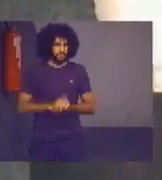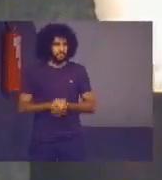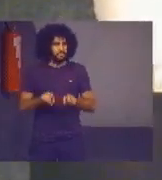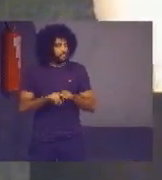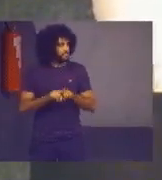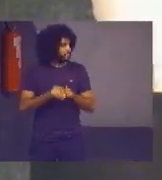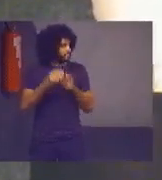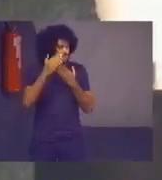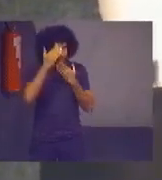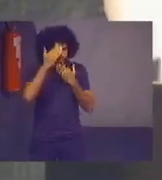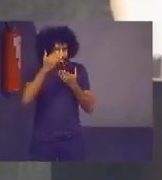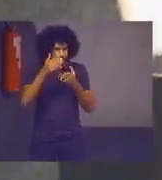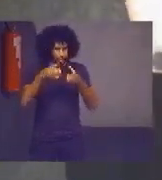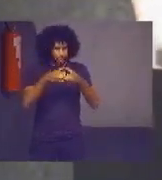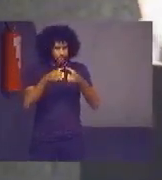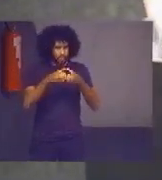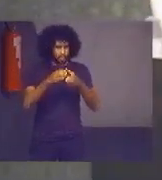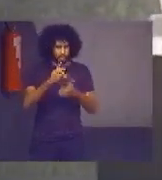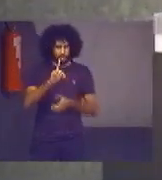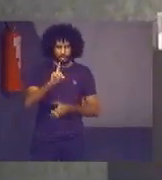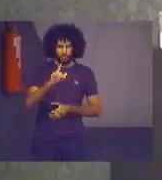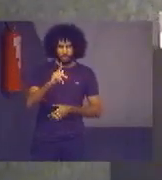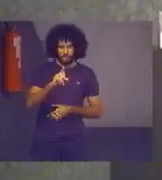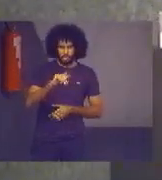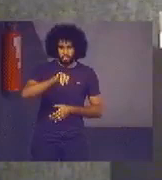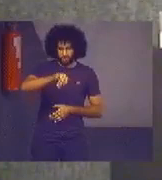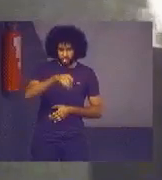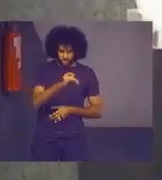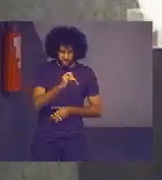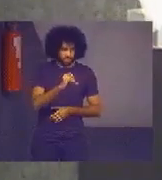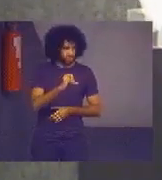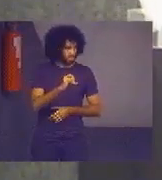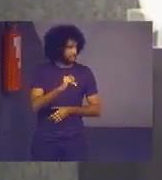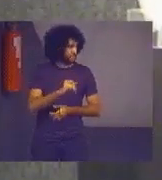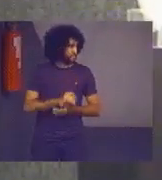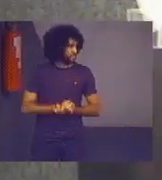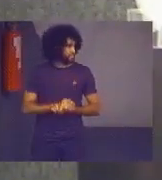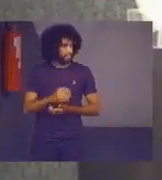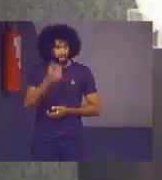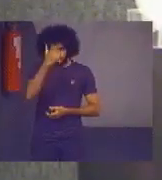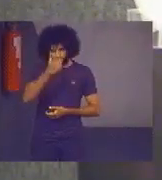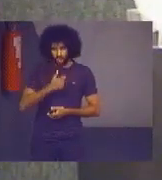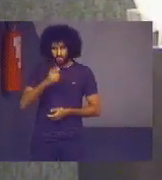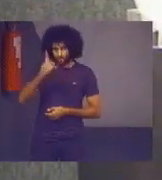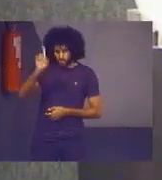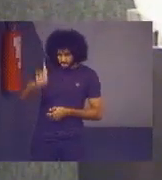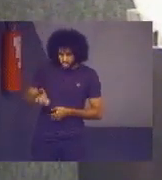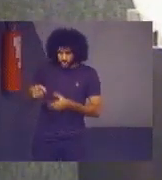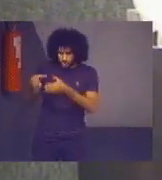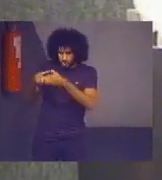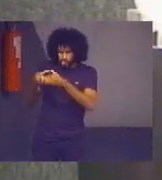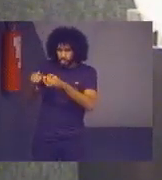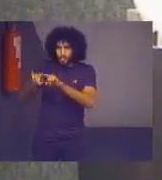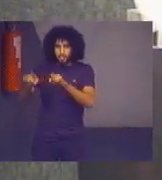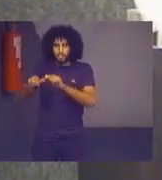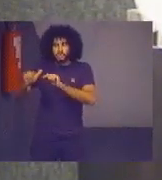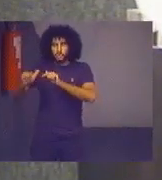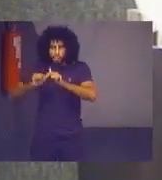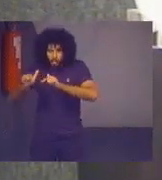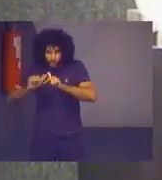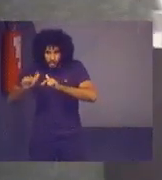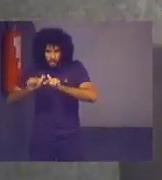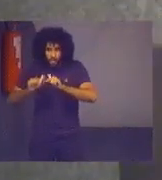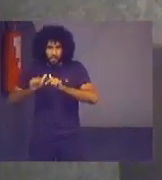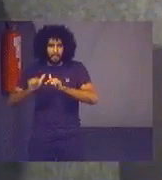agradecer a equipe do DPJ. na verdade eu coordeno a equipe, sou diretora da equipe, mas o trabalho mesmo é feito